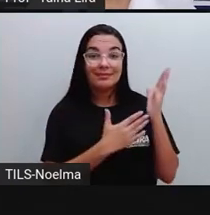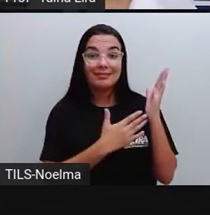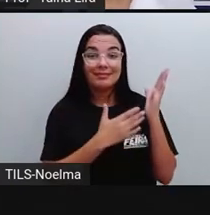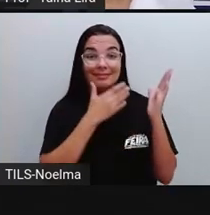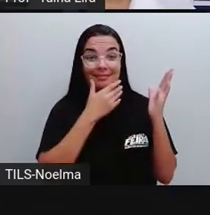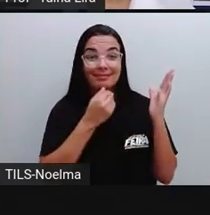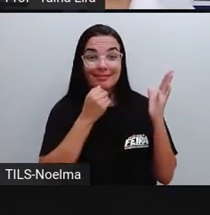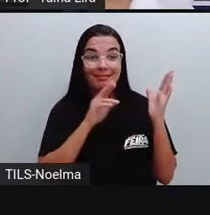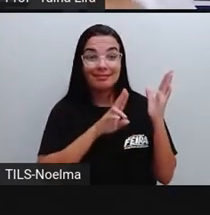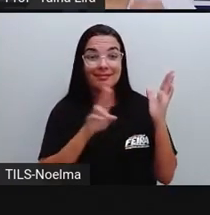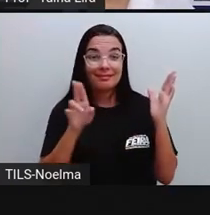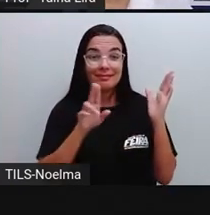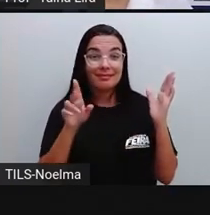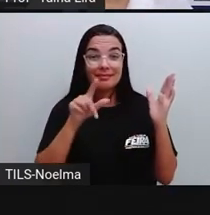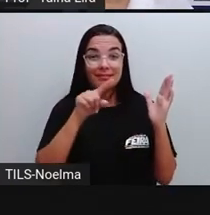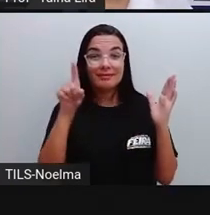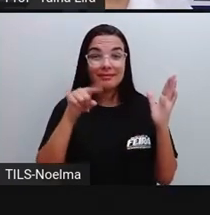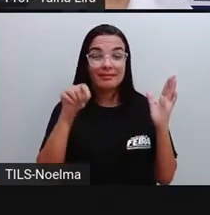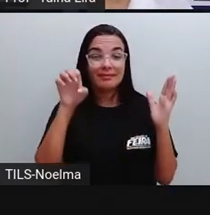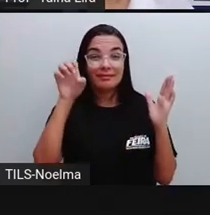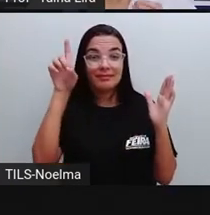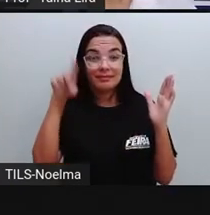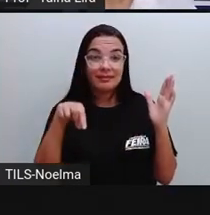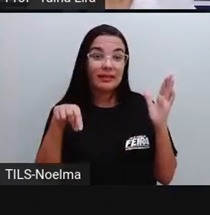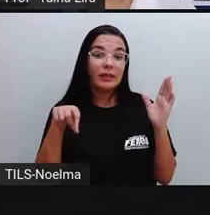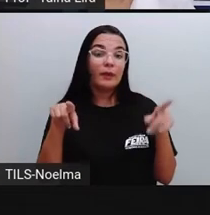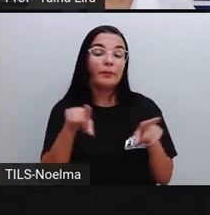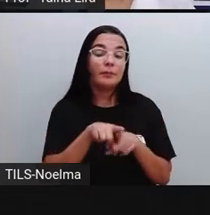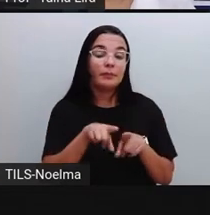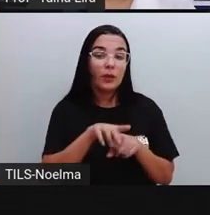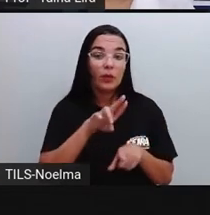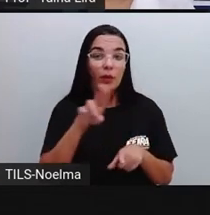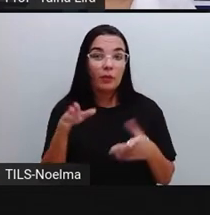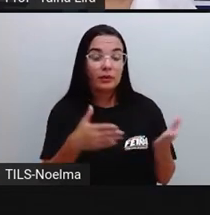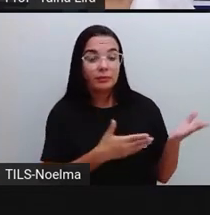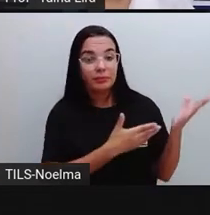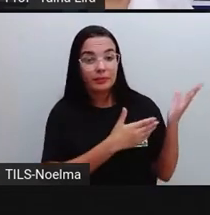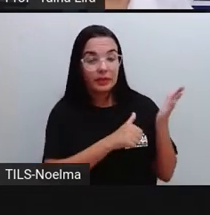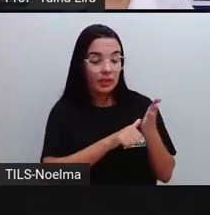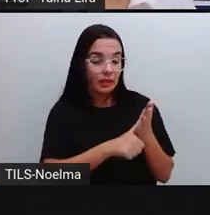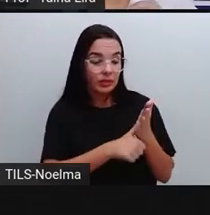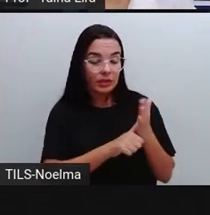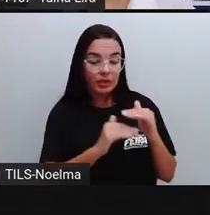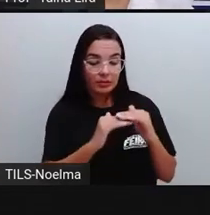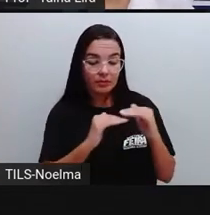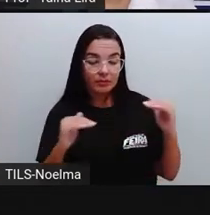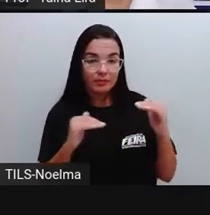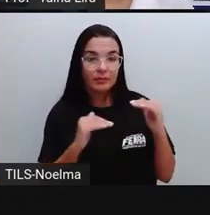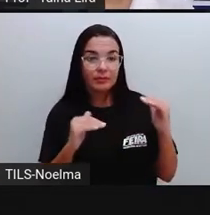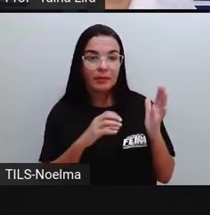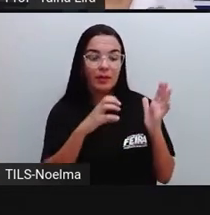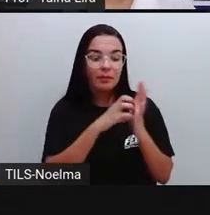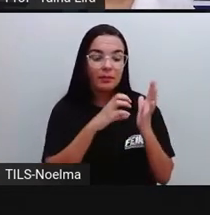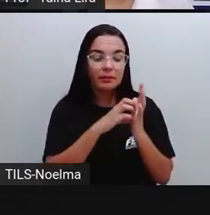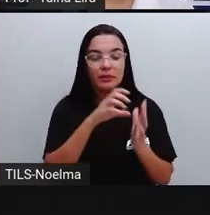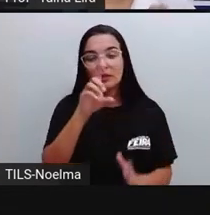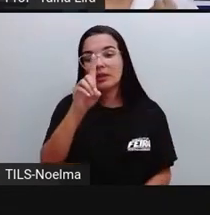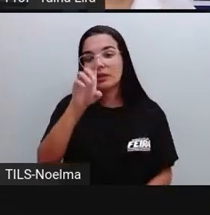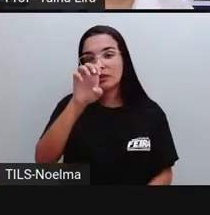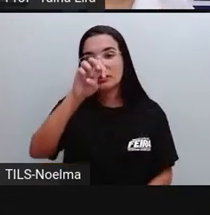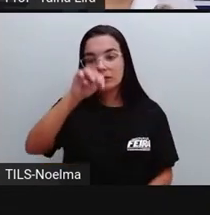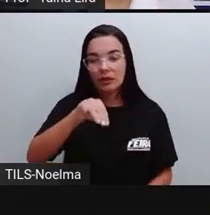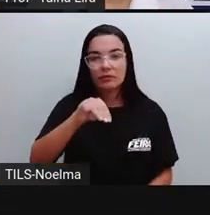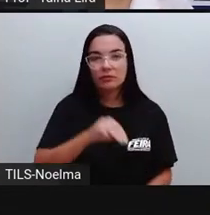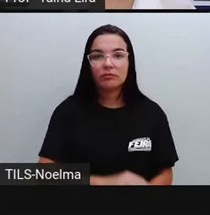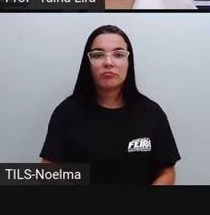Zé Curuca, tá? Ele é conhecido como Zé Curuca, mas o nome dele, lá no documento, ó, José Marques de Messias, do